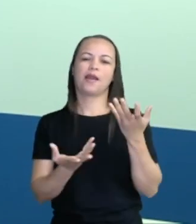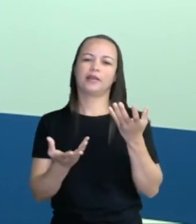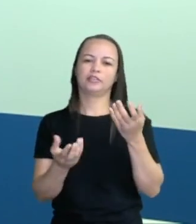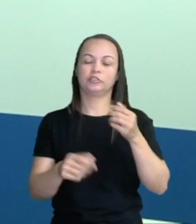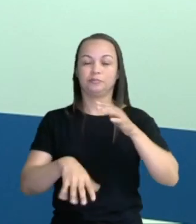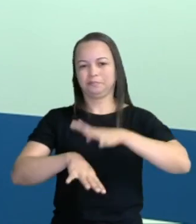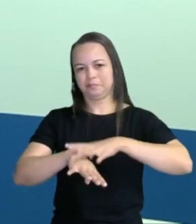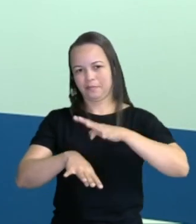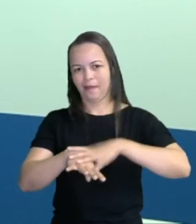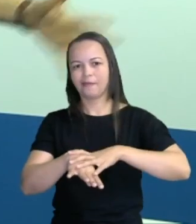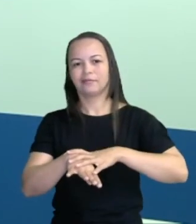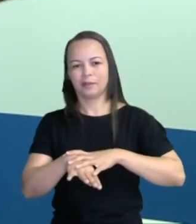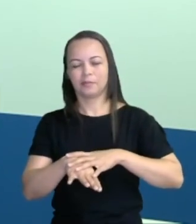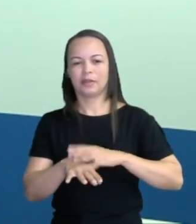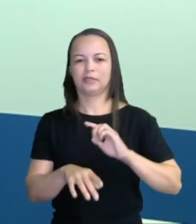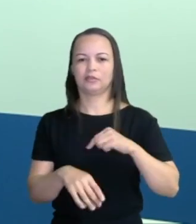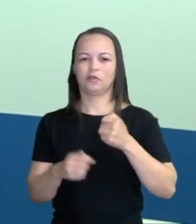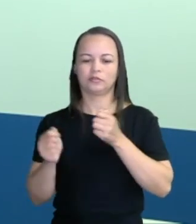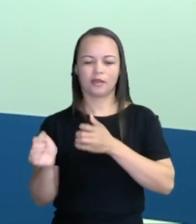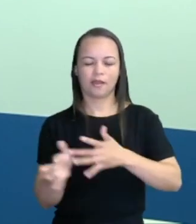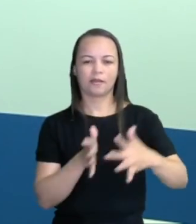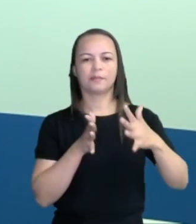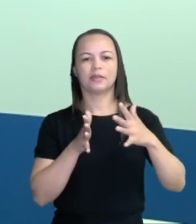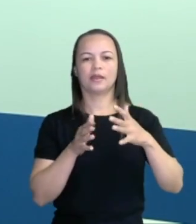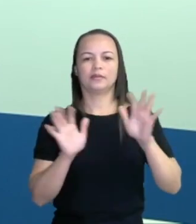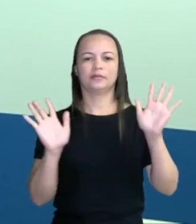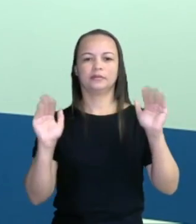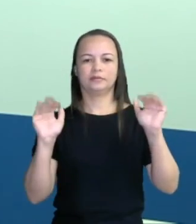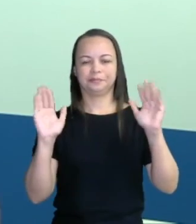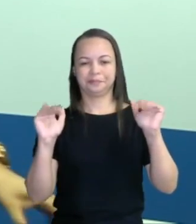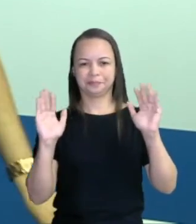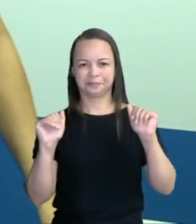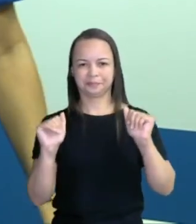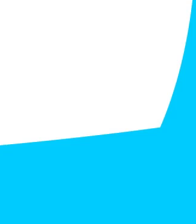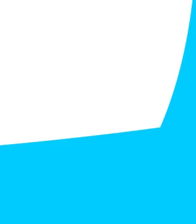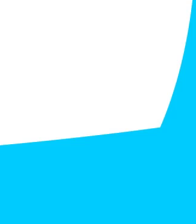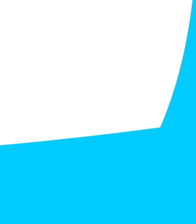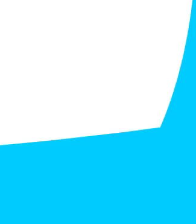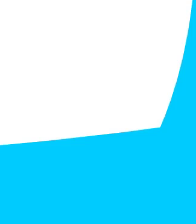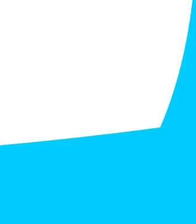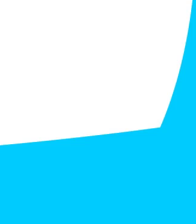pouco de matemática na nossa caminhada. Até lá. Até a próxima terça.